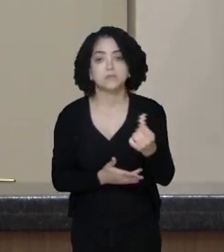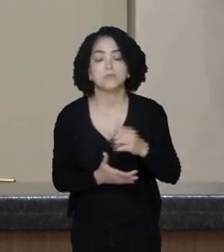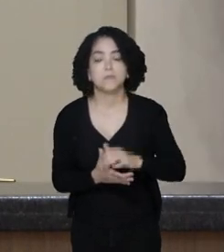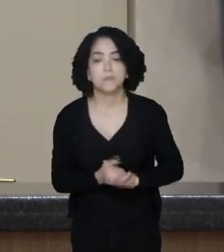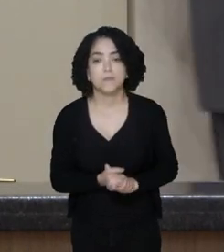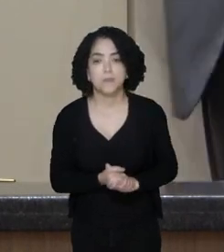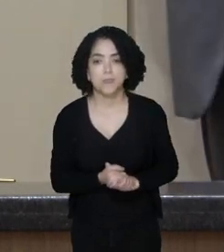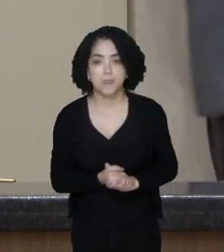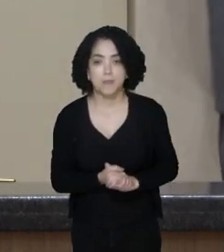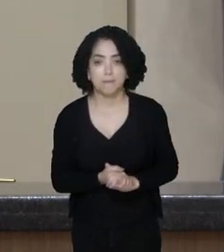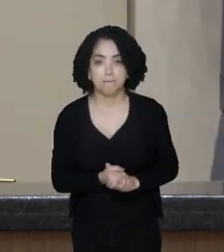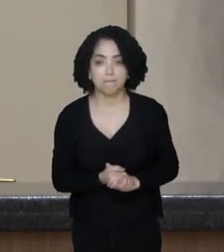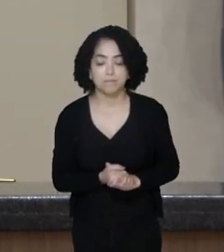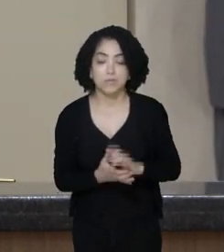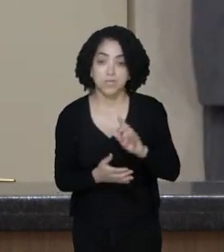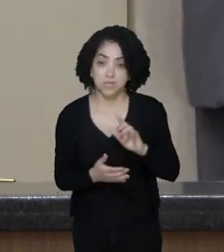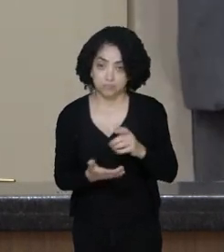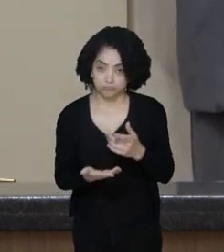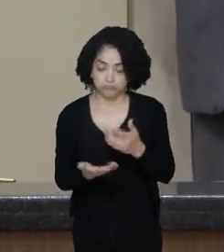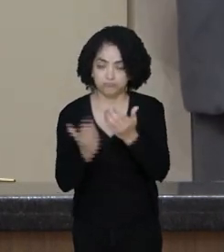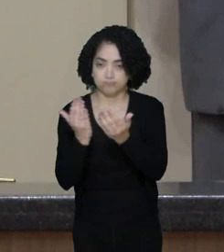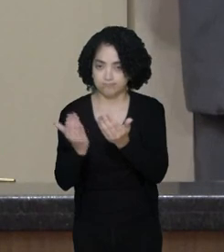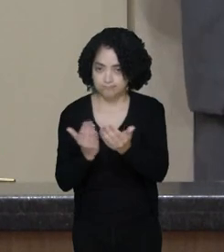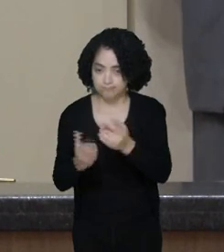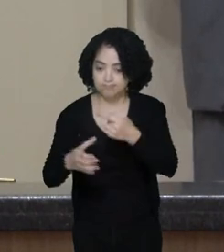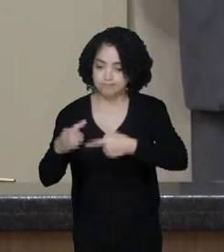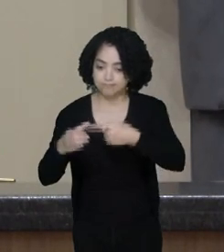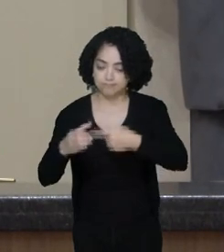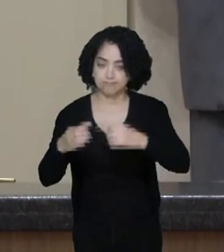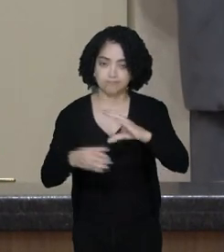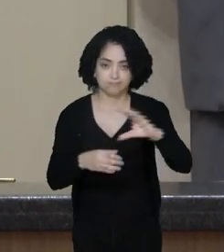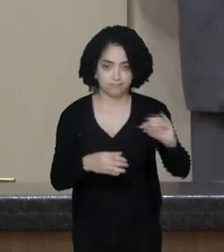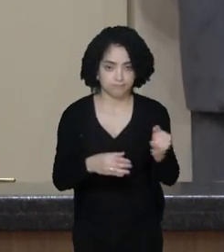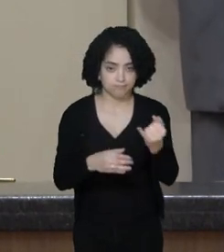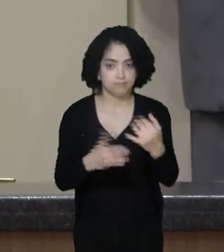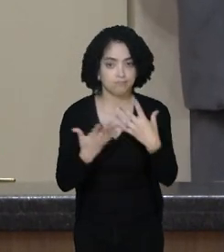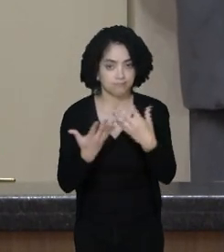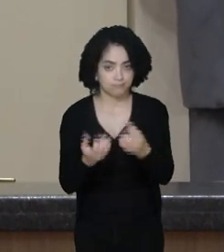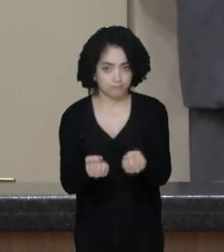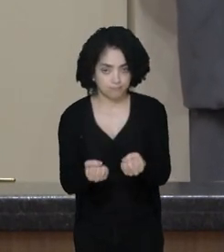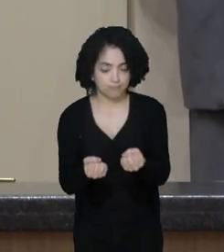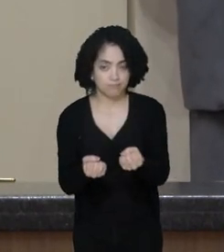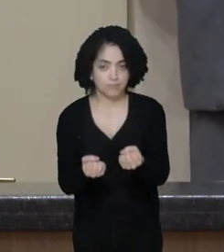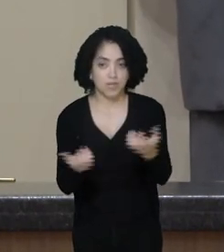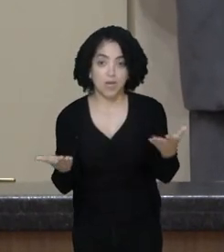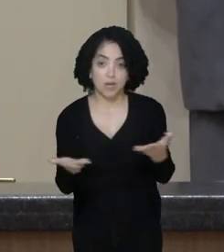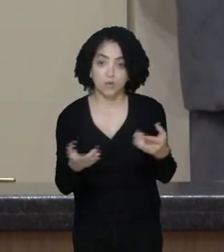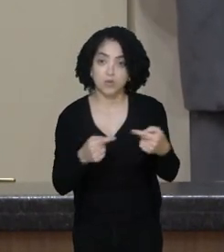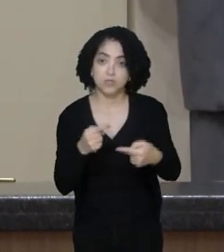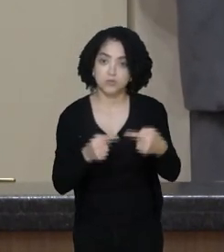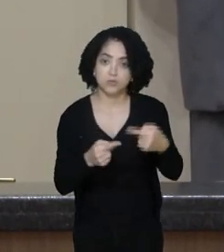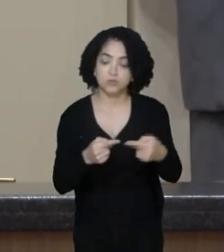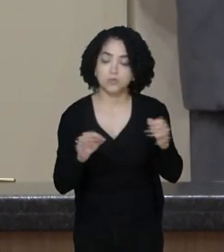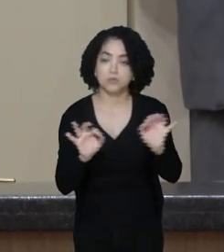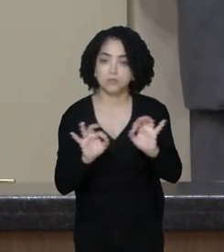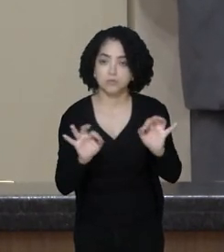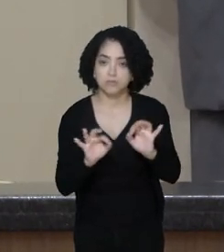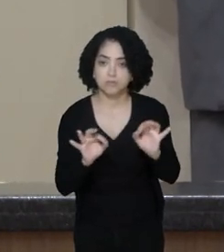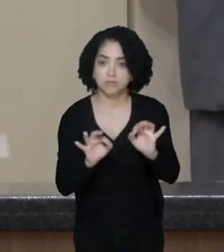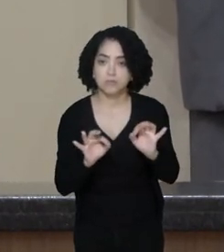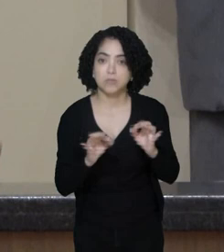140. O parecer da Comissão de Constituição e Justiça foi favorável, está em discussão, não havendo votação,